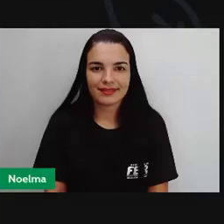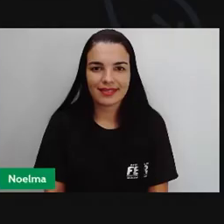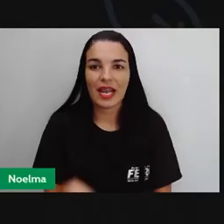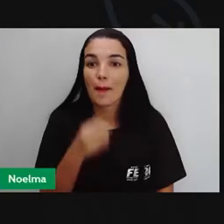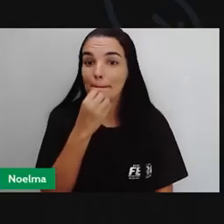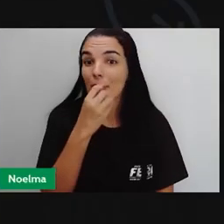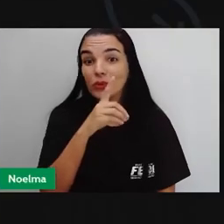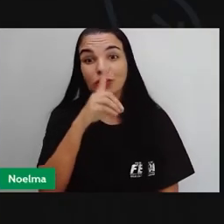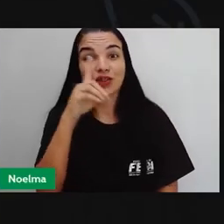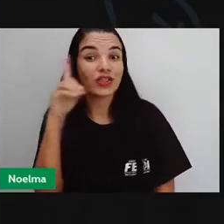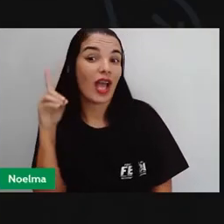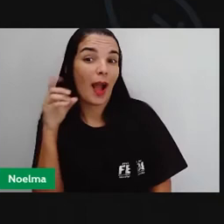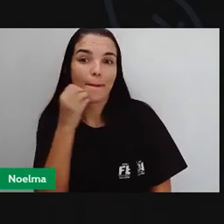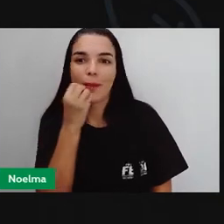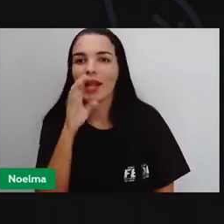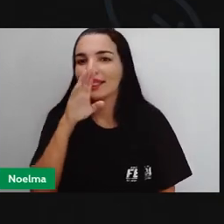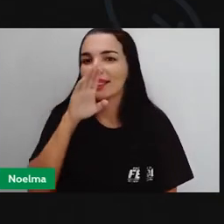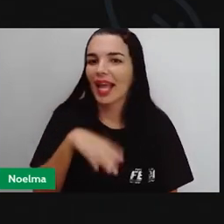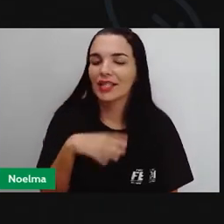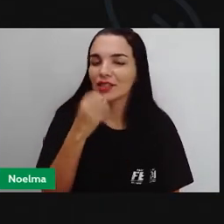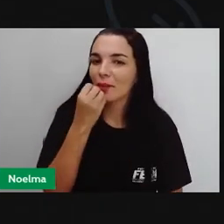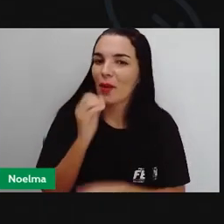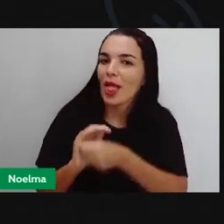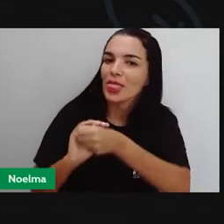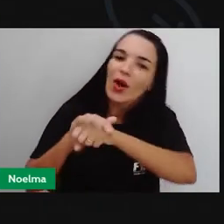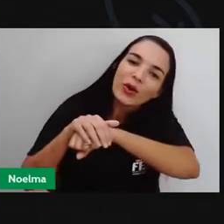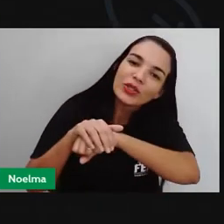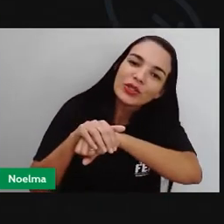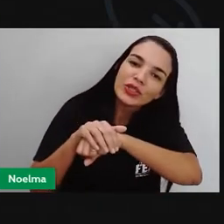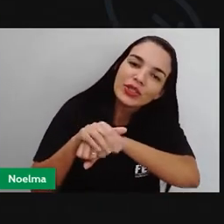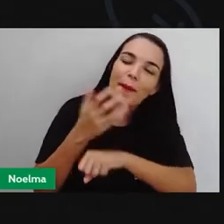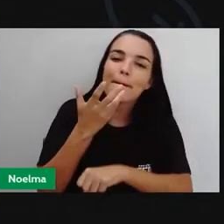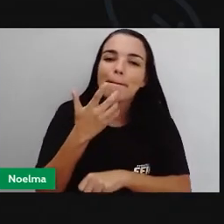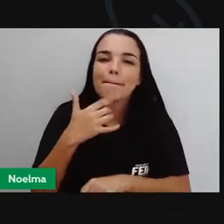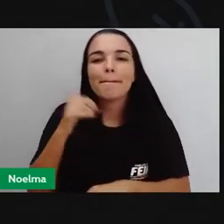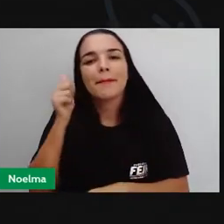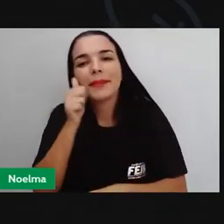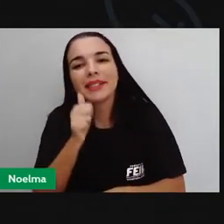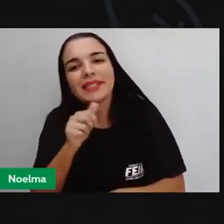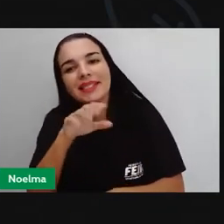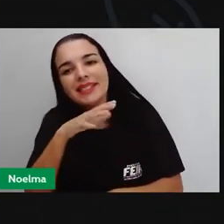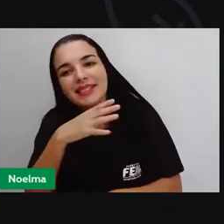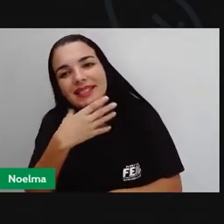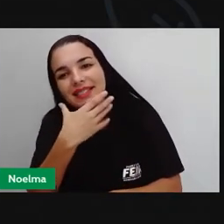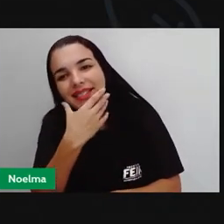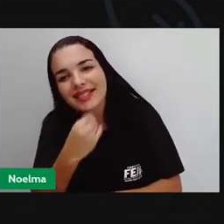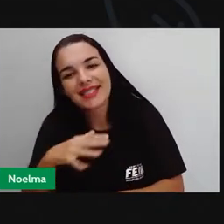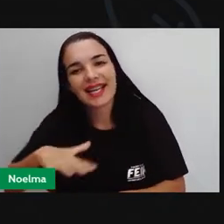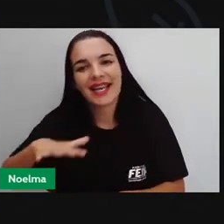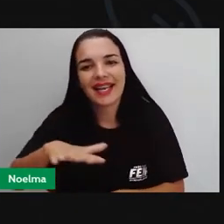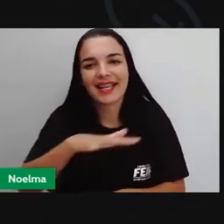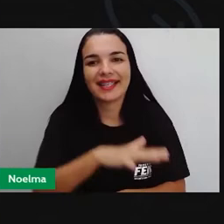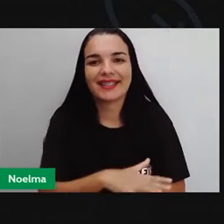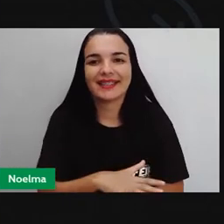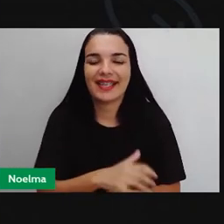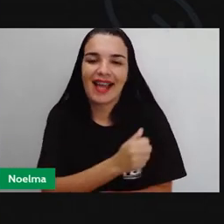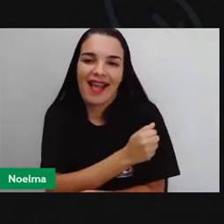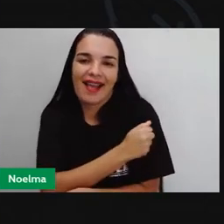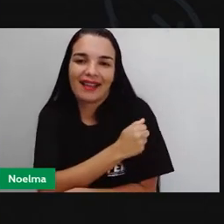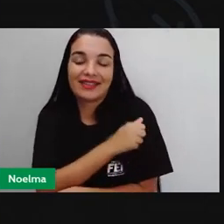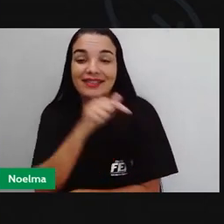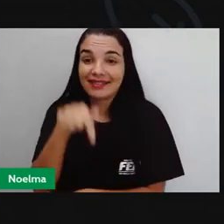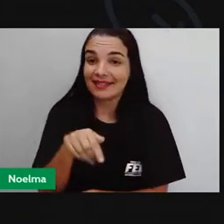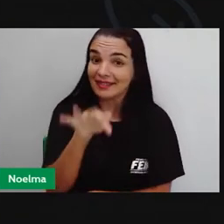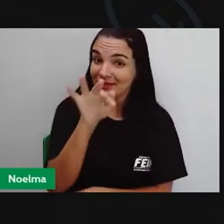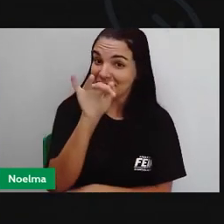Bom dia, boa tarde, boa noite, meus meninos e minhas meninas, nossos queridos alunos de